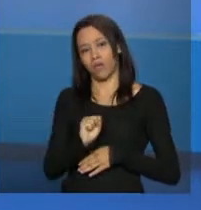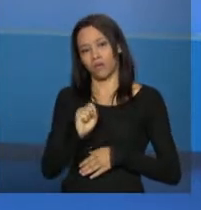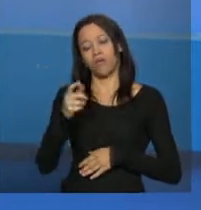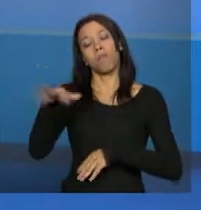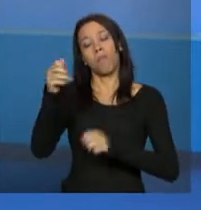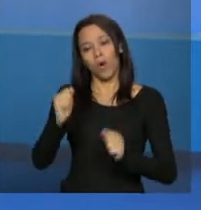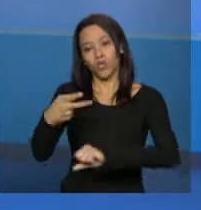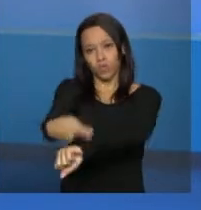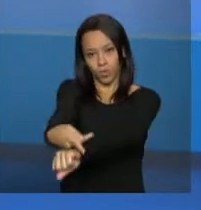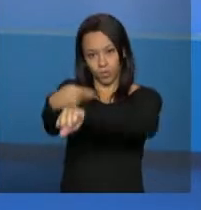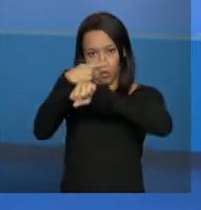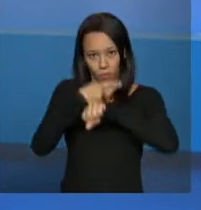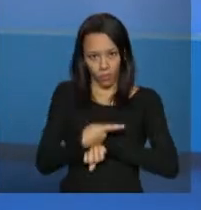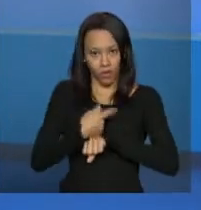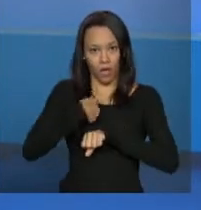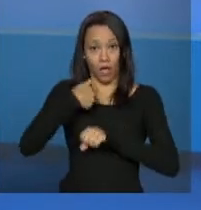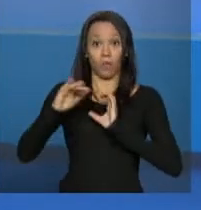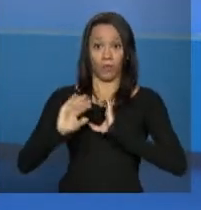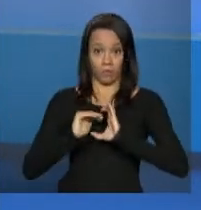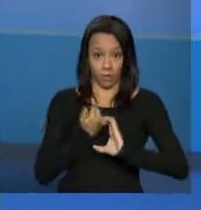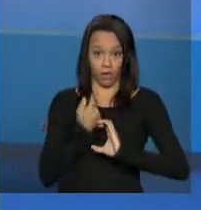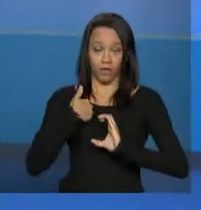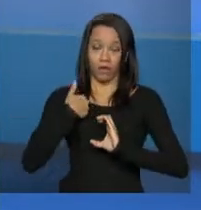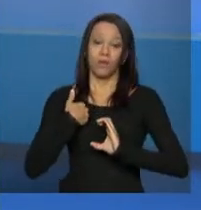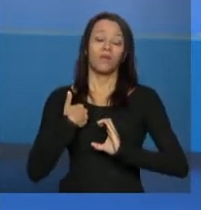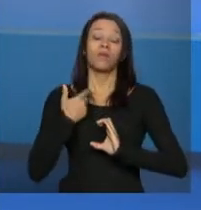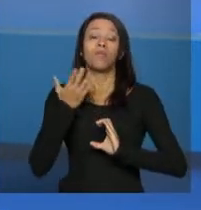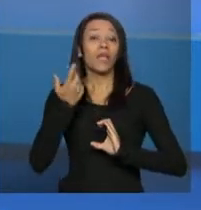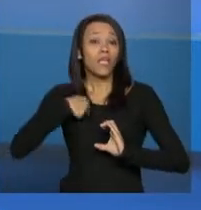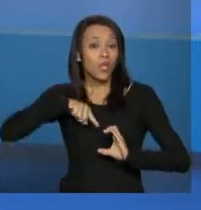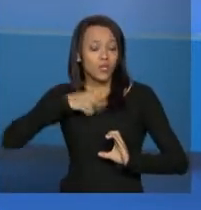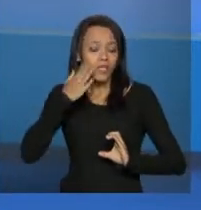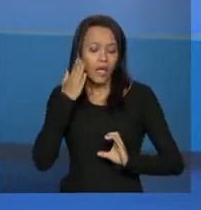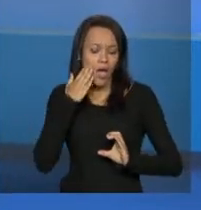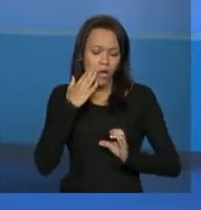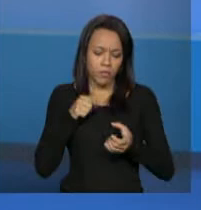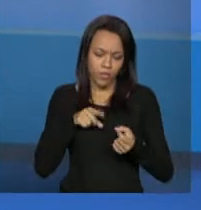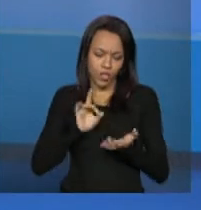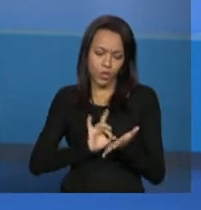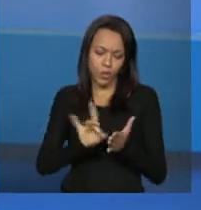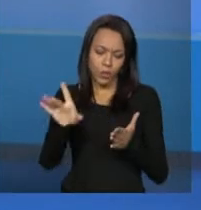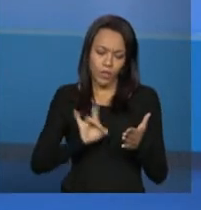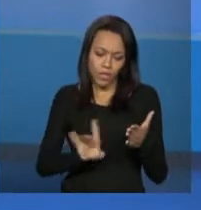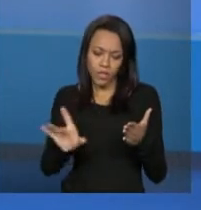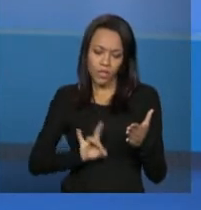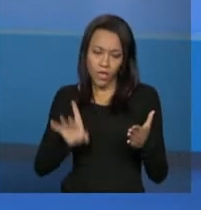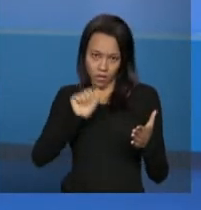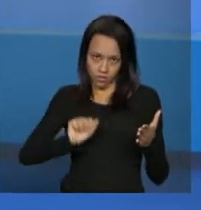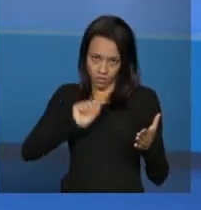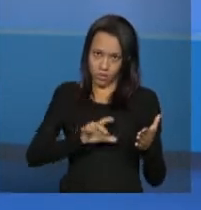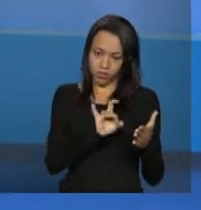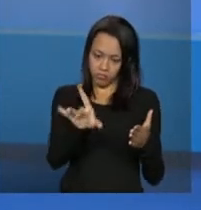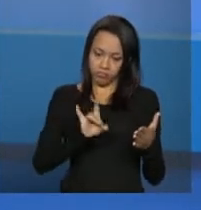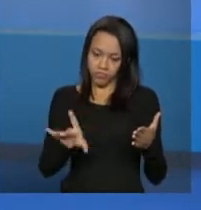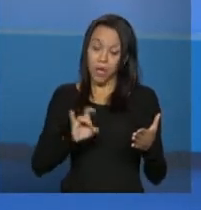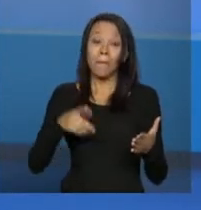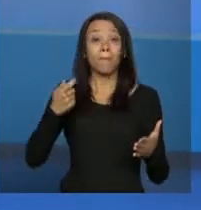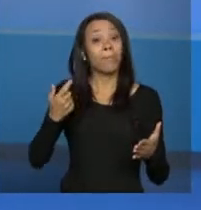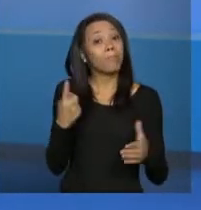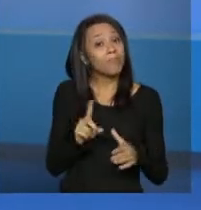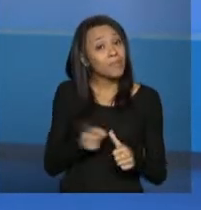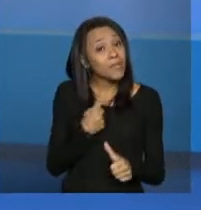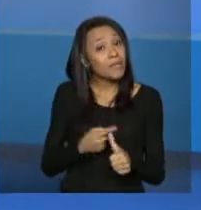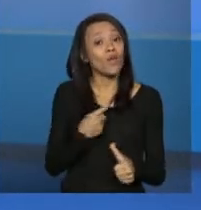redesprivadasuas arroba mds.gov.br para que a gente execute essa exclusão é necessário que a gestão nos envie um ofício